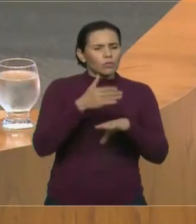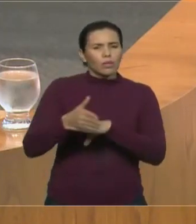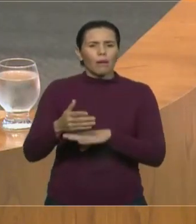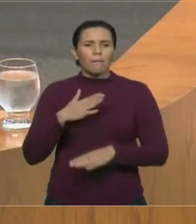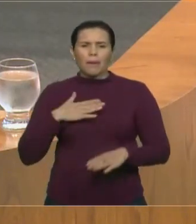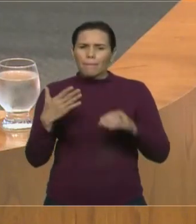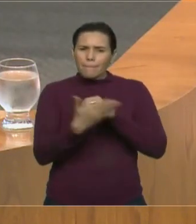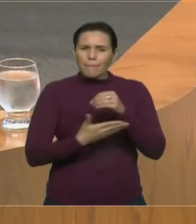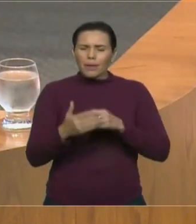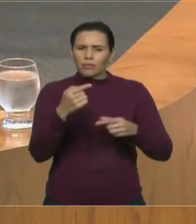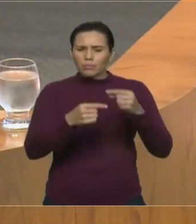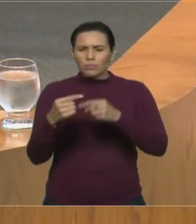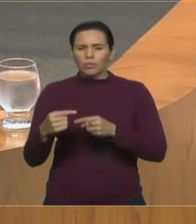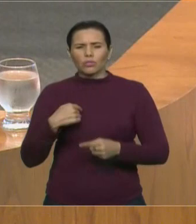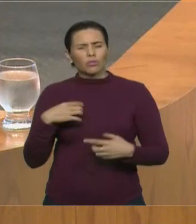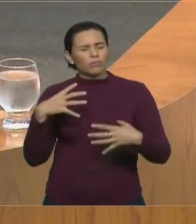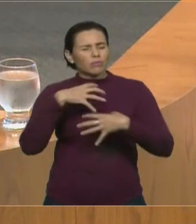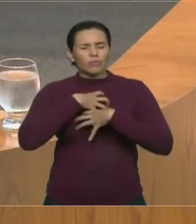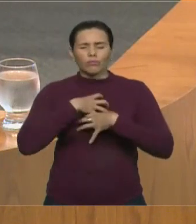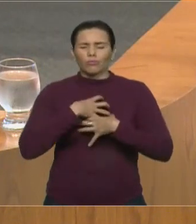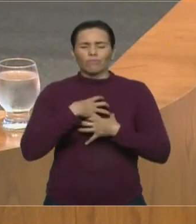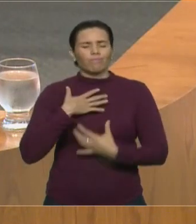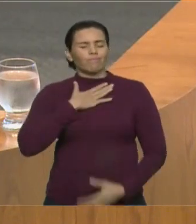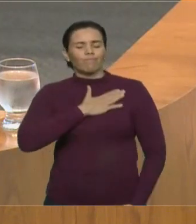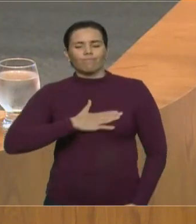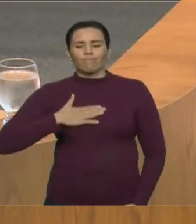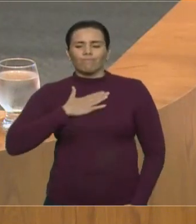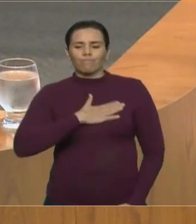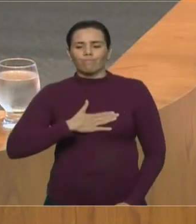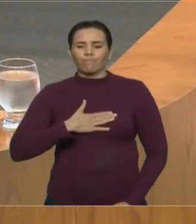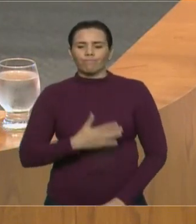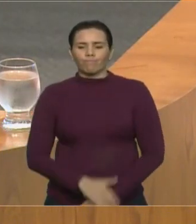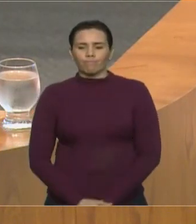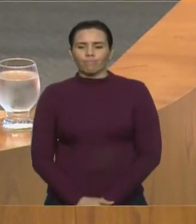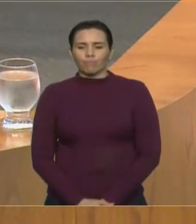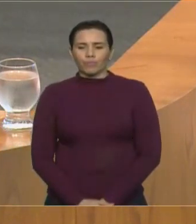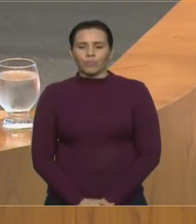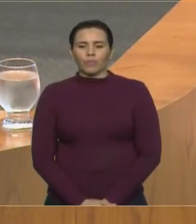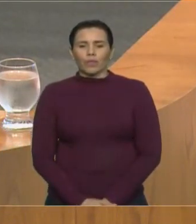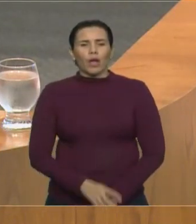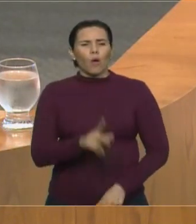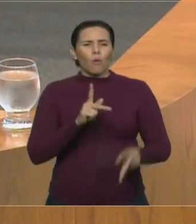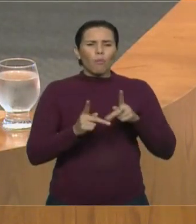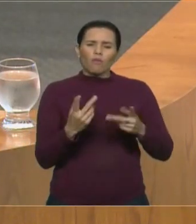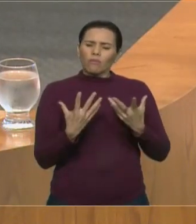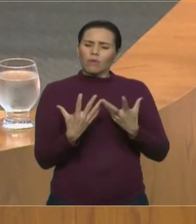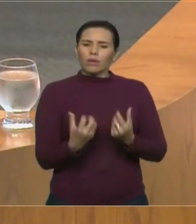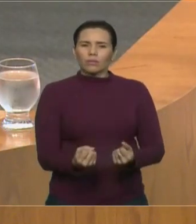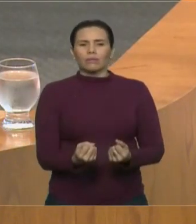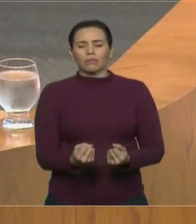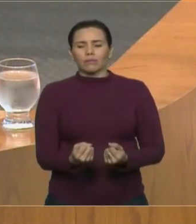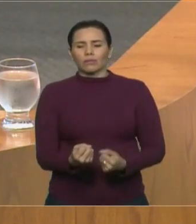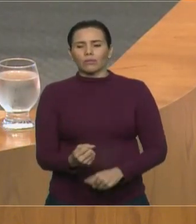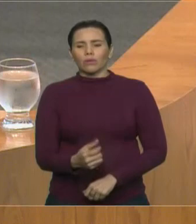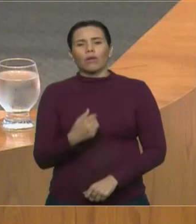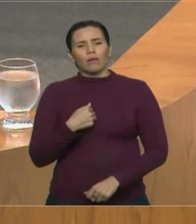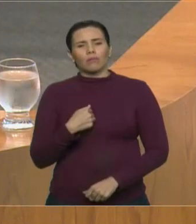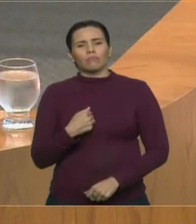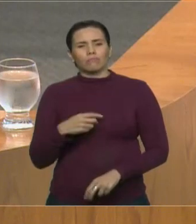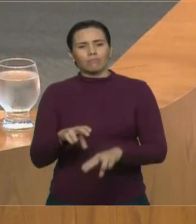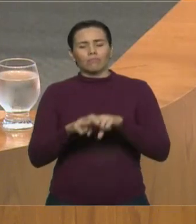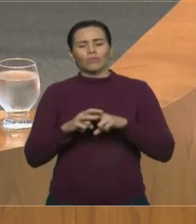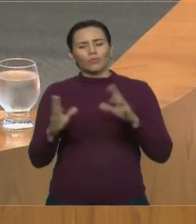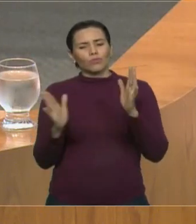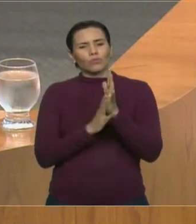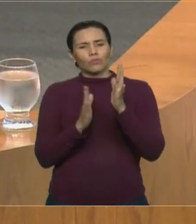e senti a alegria, o contentamento e uma boa aceitação. Então, eu vou louvar a Deus mais